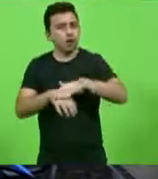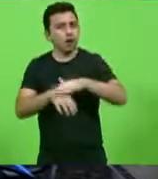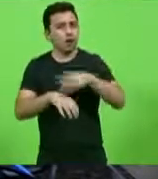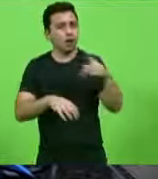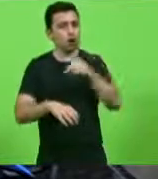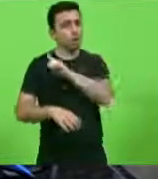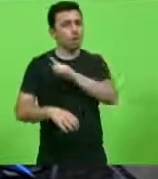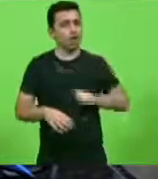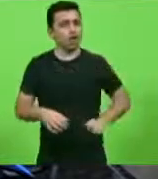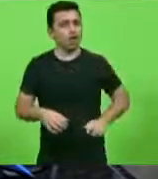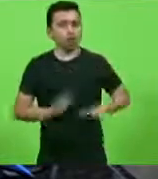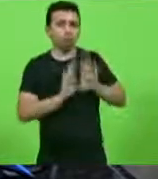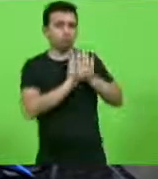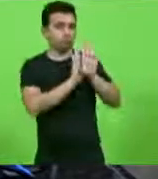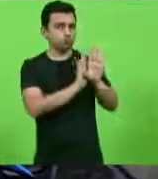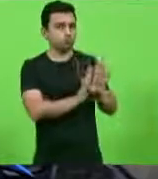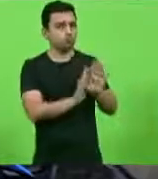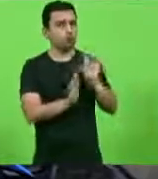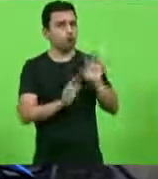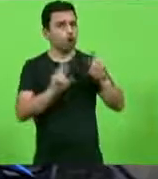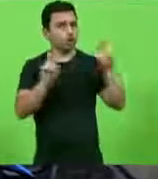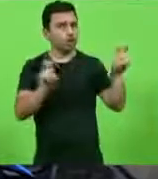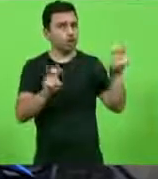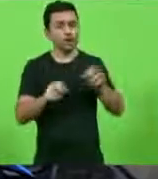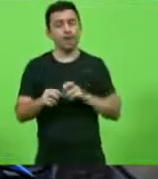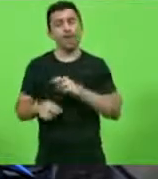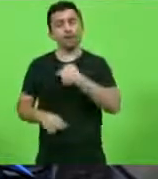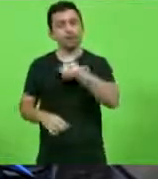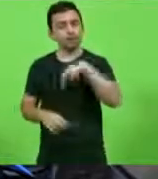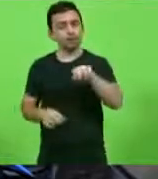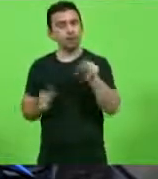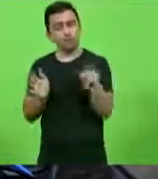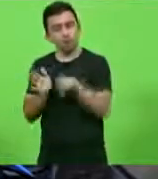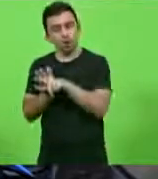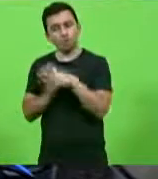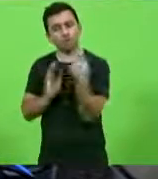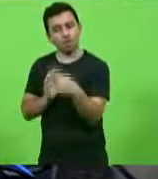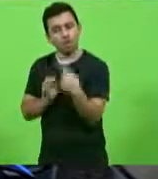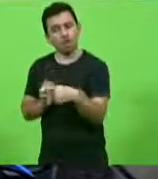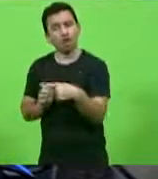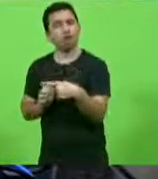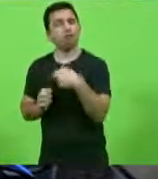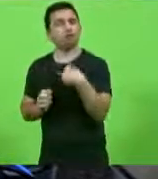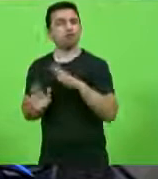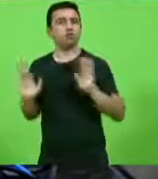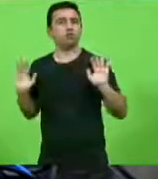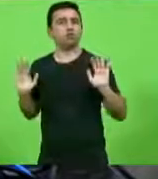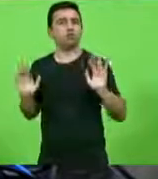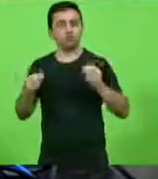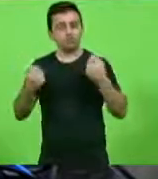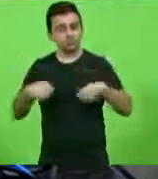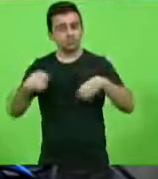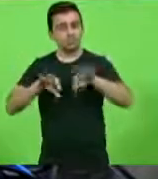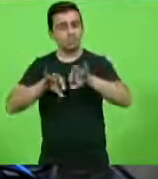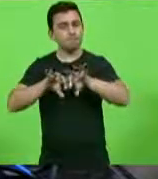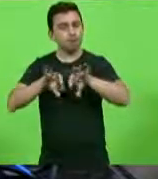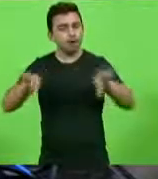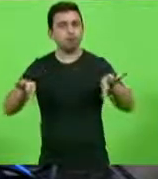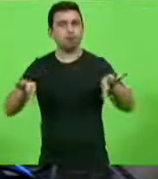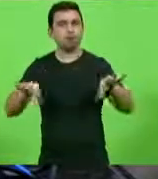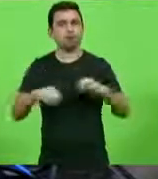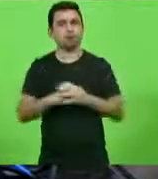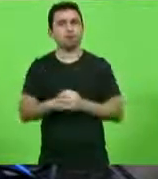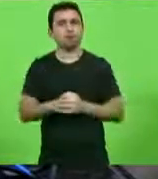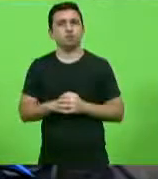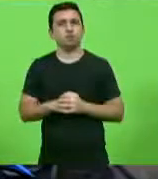deveriam ficar para o Estado, os assuntos da religião para a religião. Deveria haver uma separação e deveria,